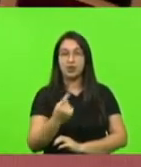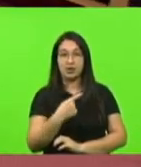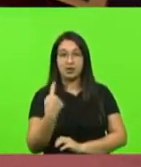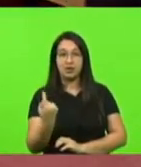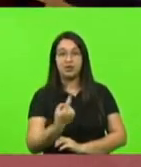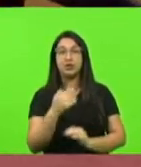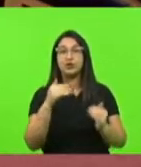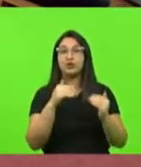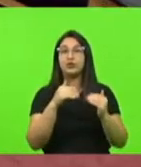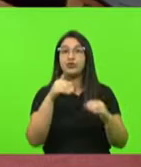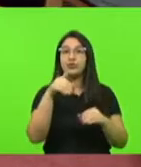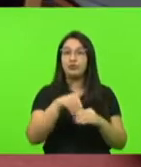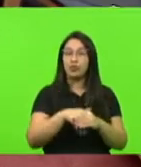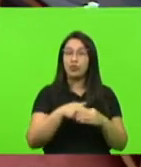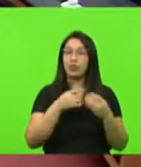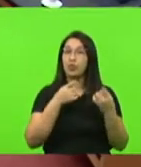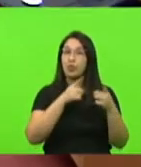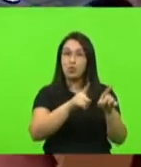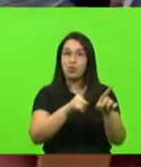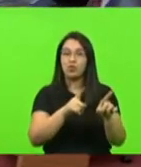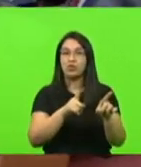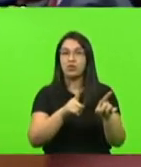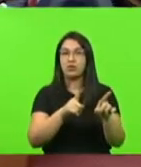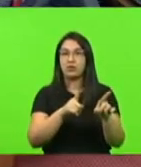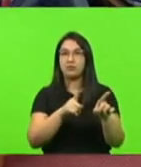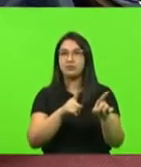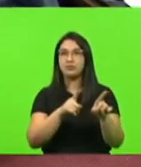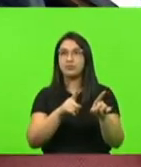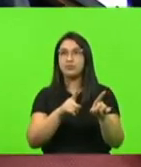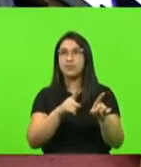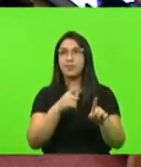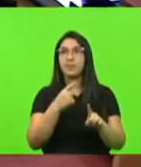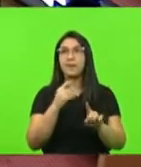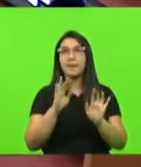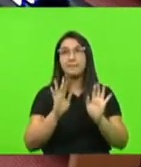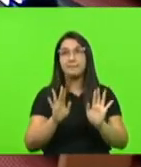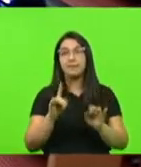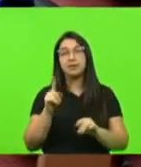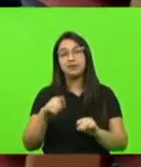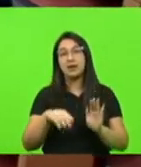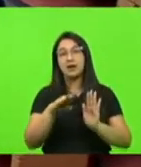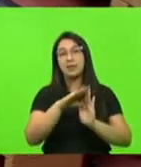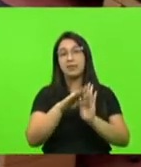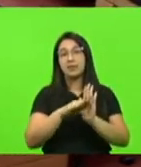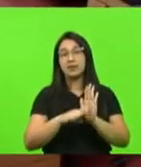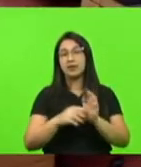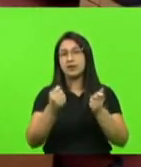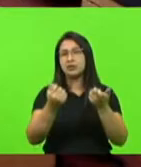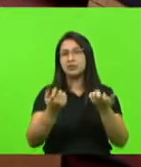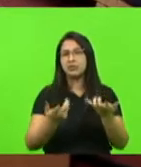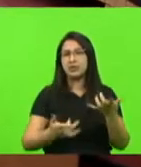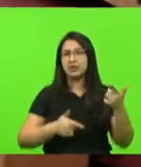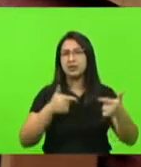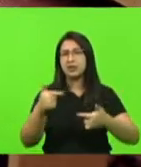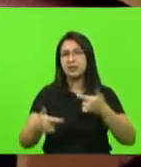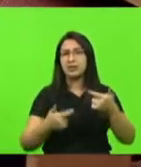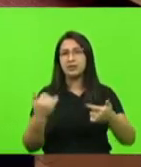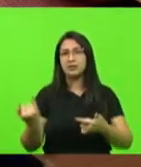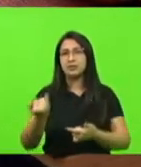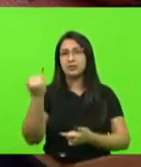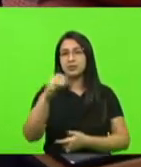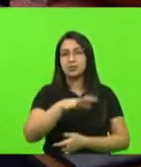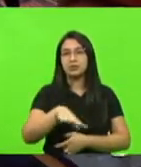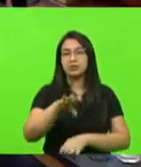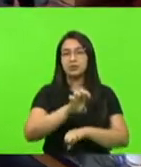votando pela rejeição, mas, de fato, é uma matéria que dispõe sobre atividades essenciais no Estado de Santa